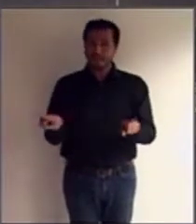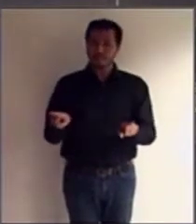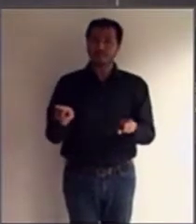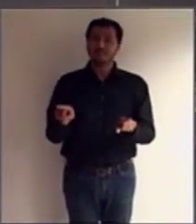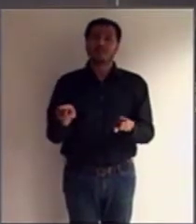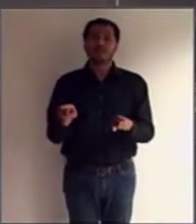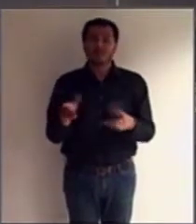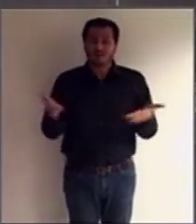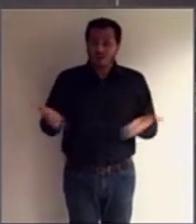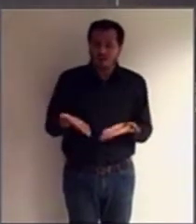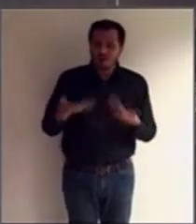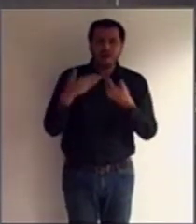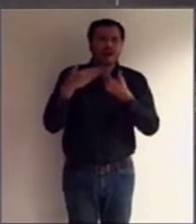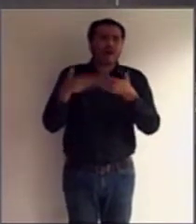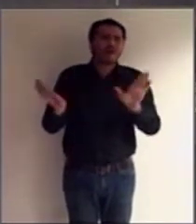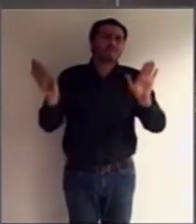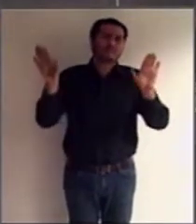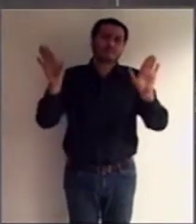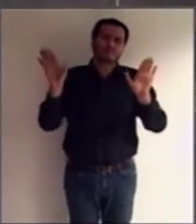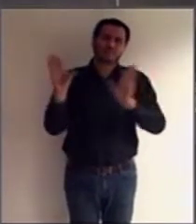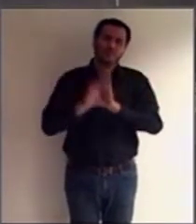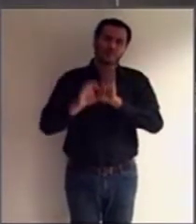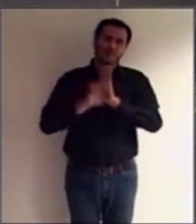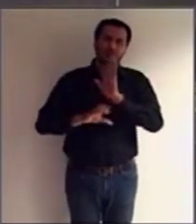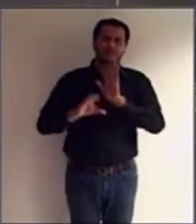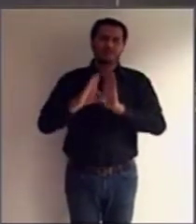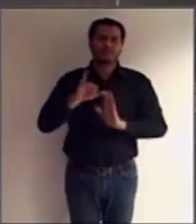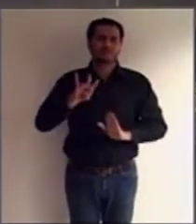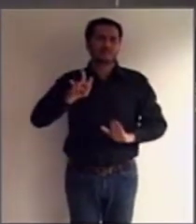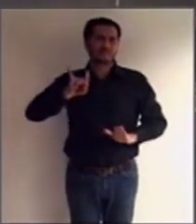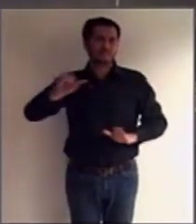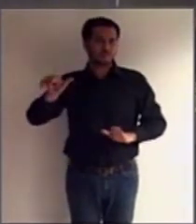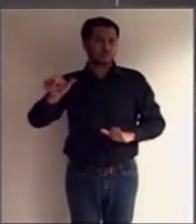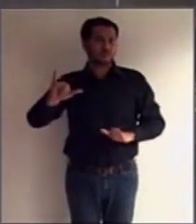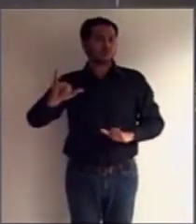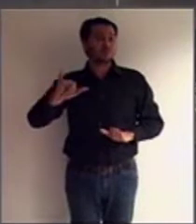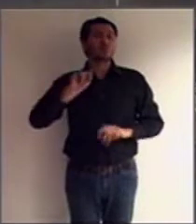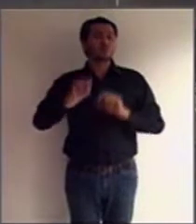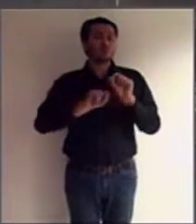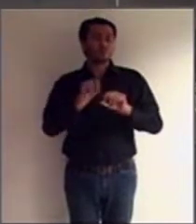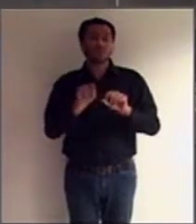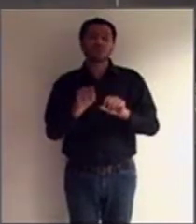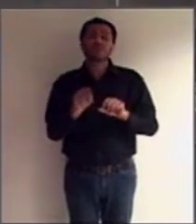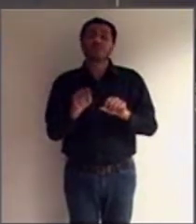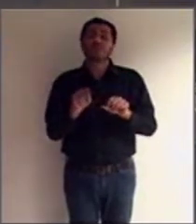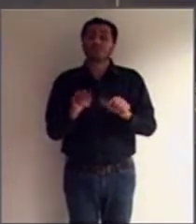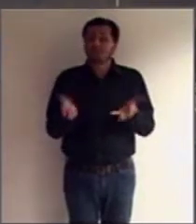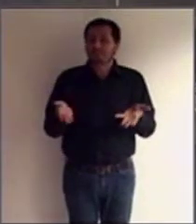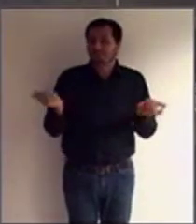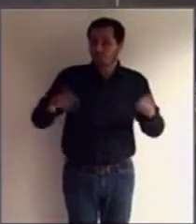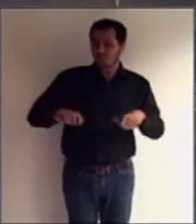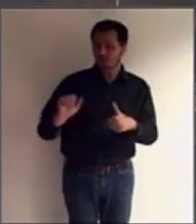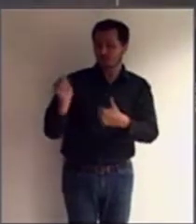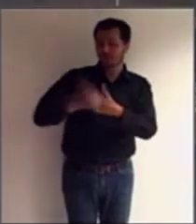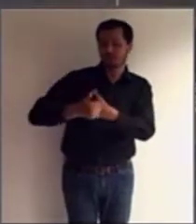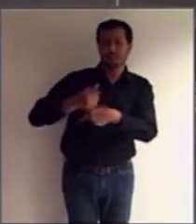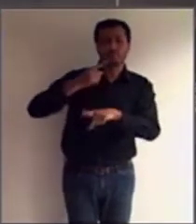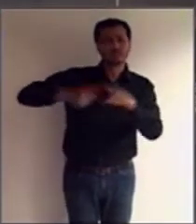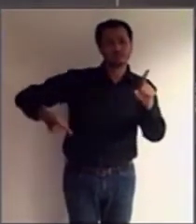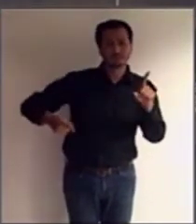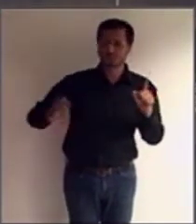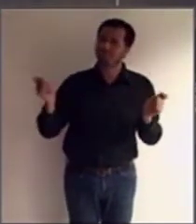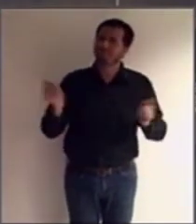maneira mais aberta que constou no Código Civil, então, possível dizer que essa interdição parcial está